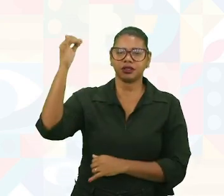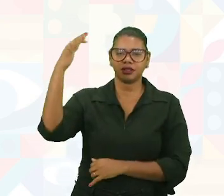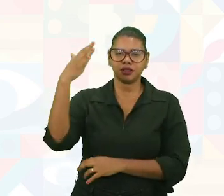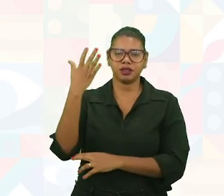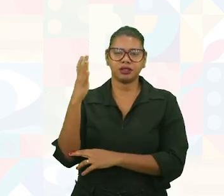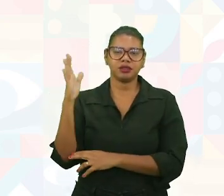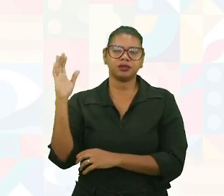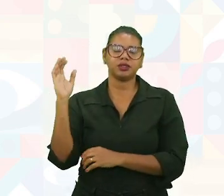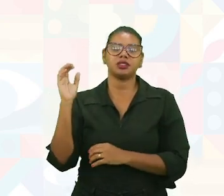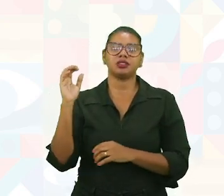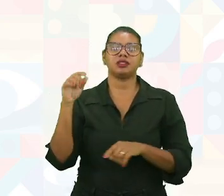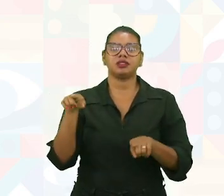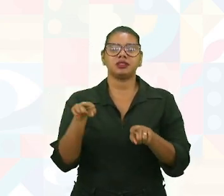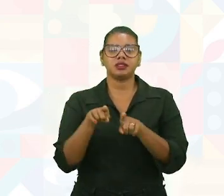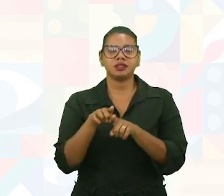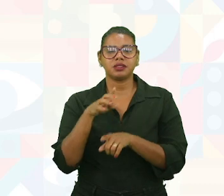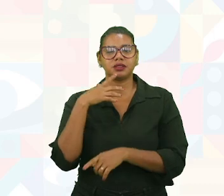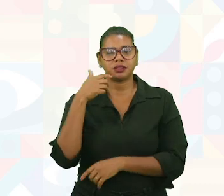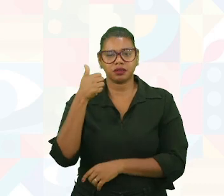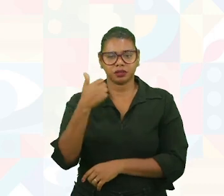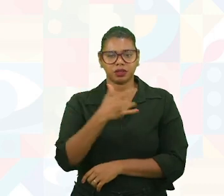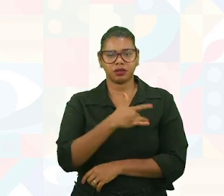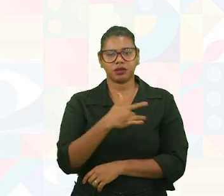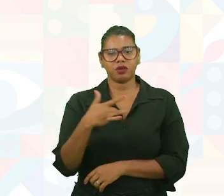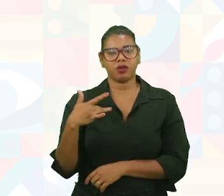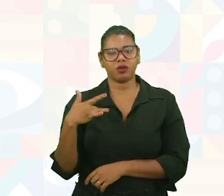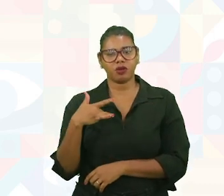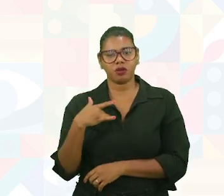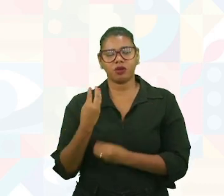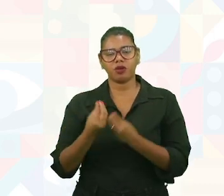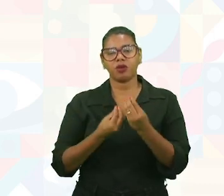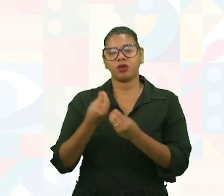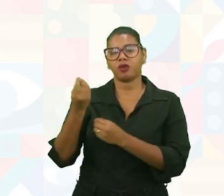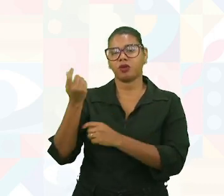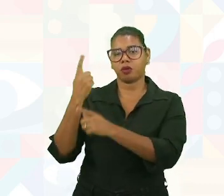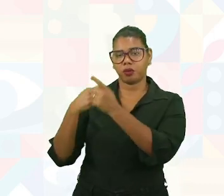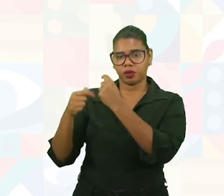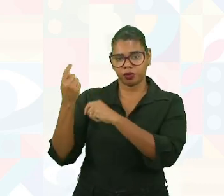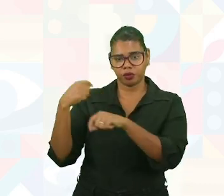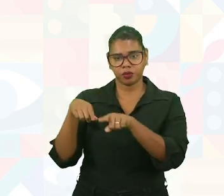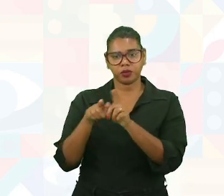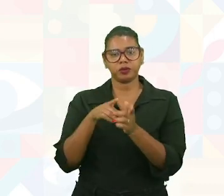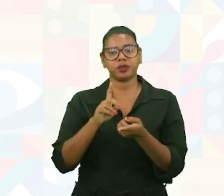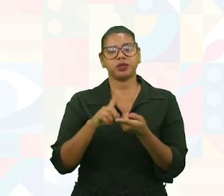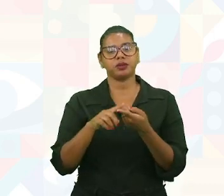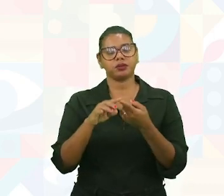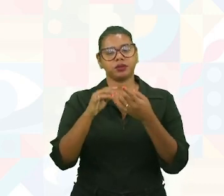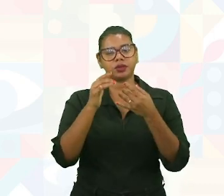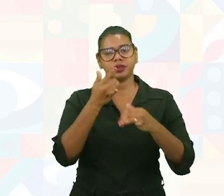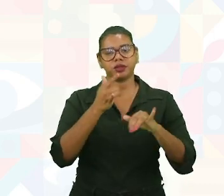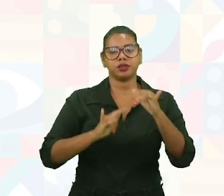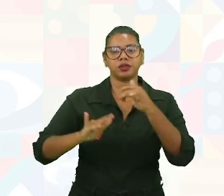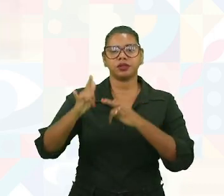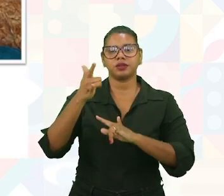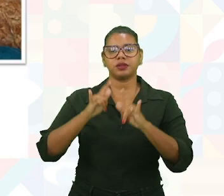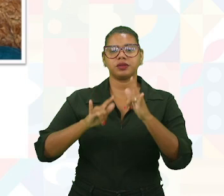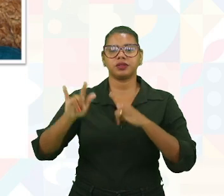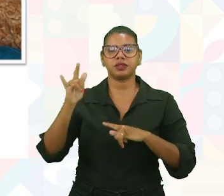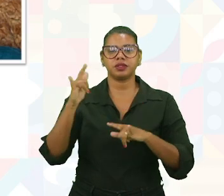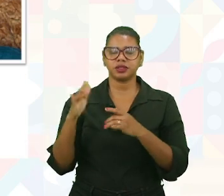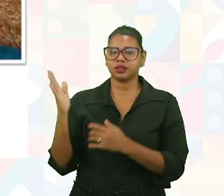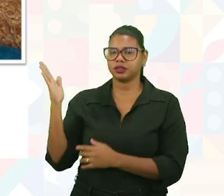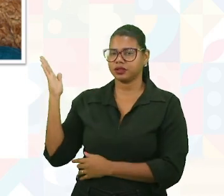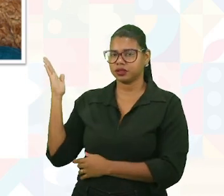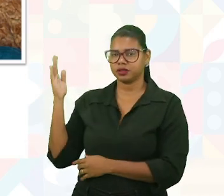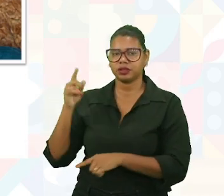benefício. Tanto de melhora dentro de saúde, como a economia da energia. Ok? Materiais naturais,